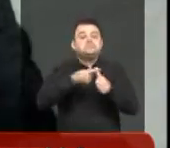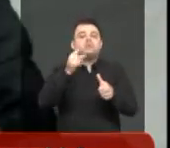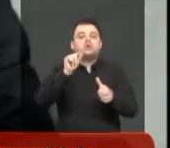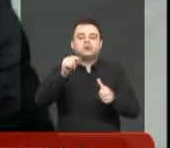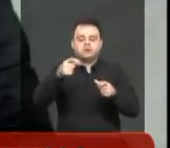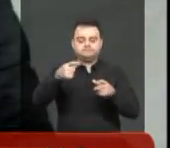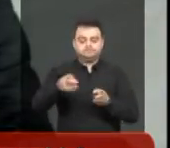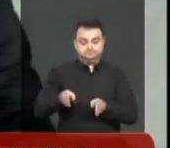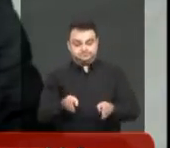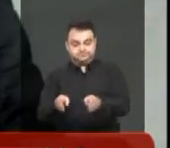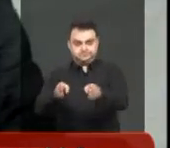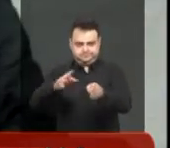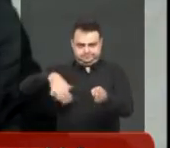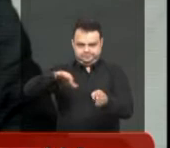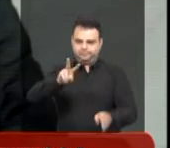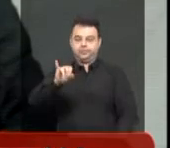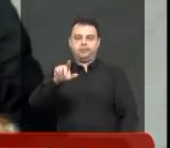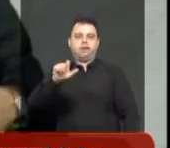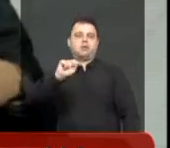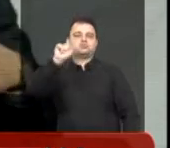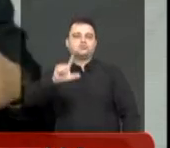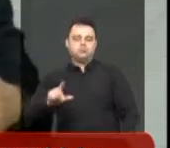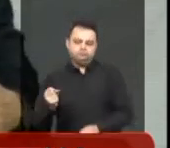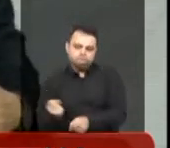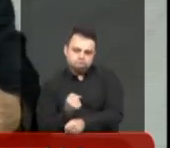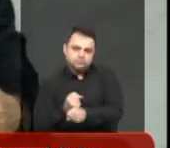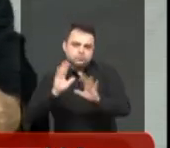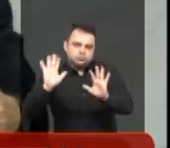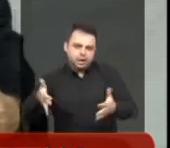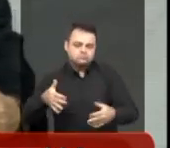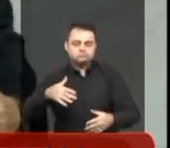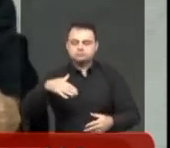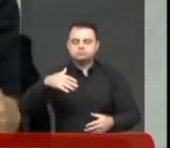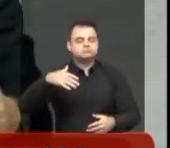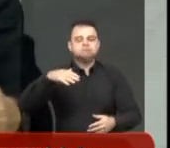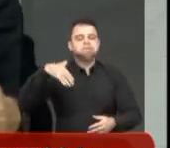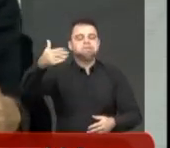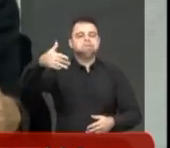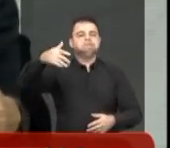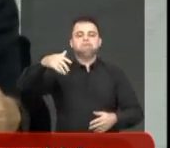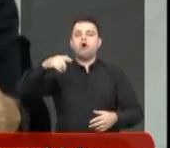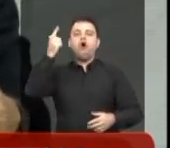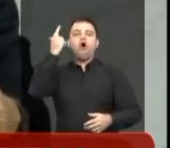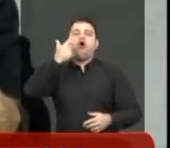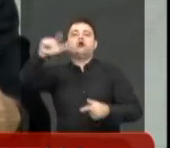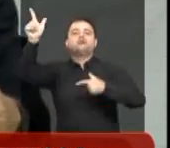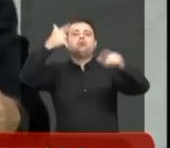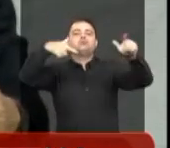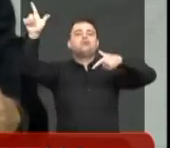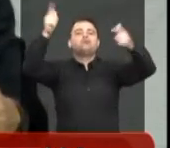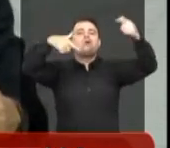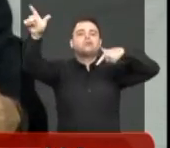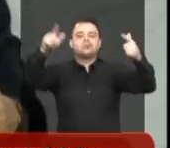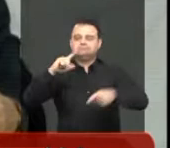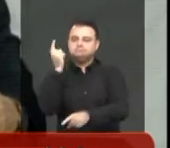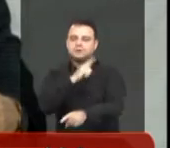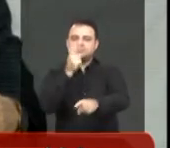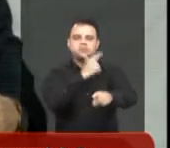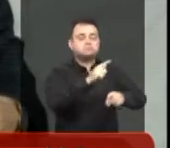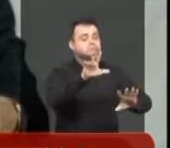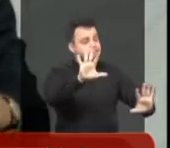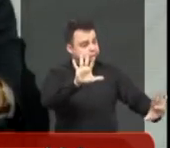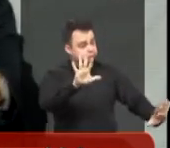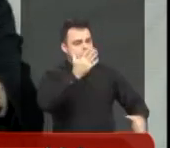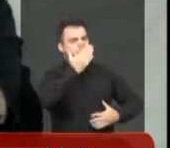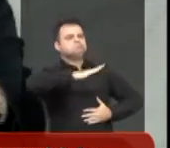pavimentação da vicinal da Vila Azul. Entendi. Nós fomos lá dar a notícia e é um hábito meu. Quando eu abraço